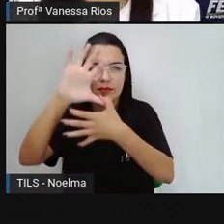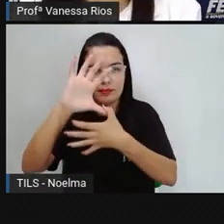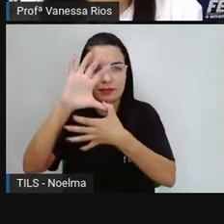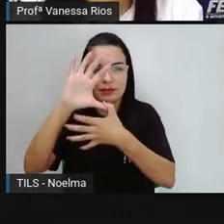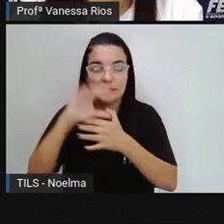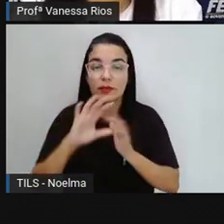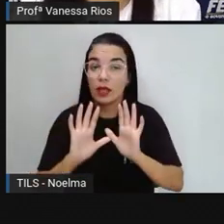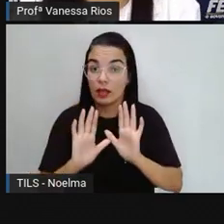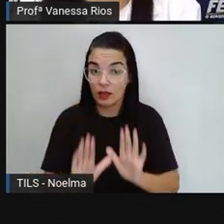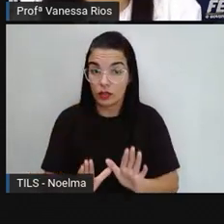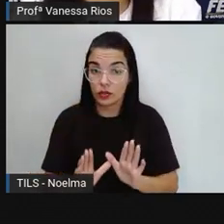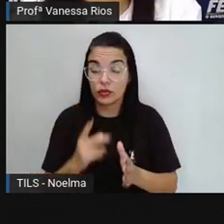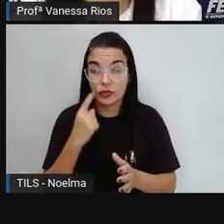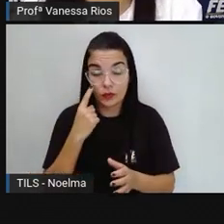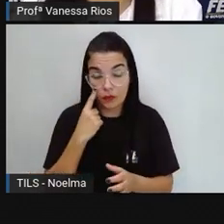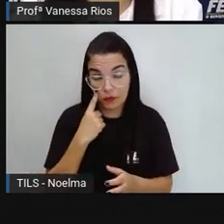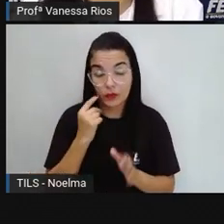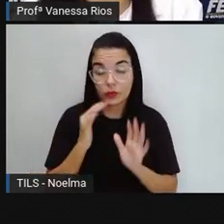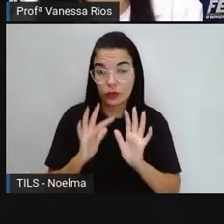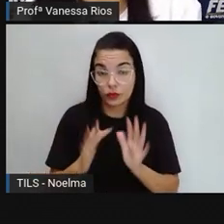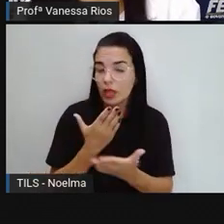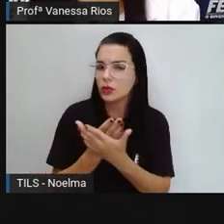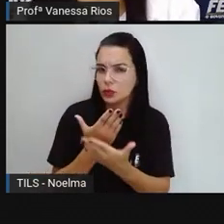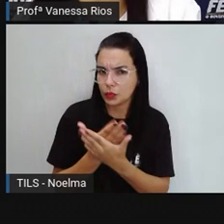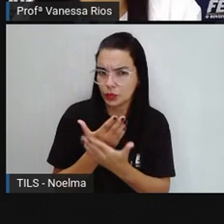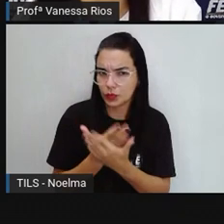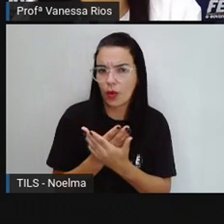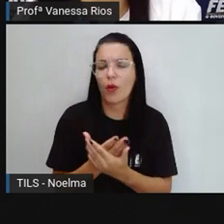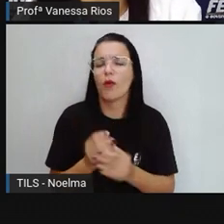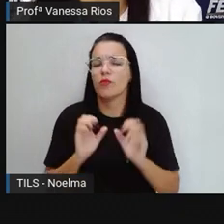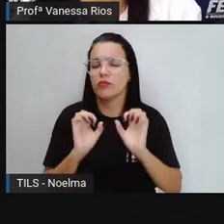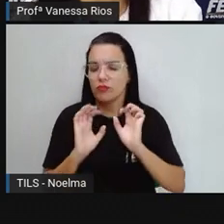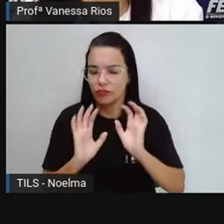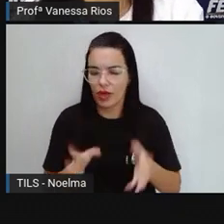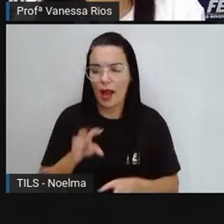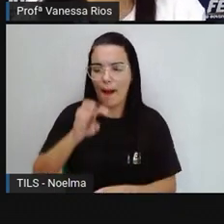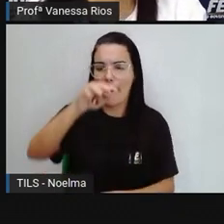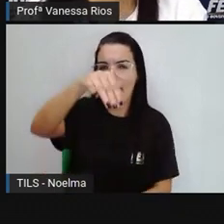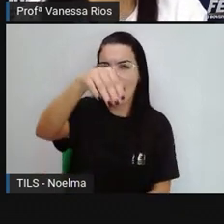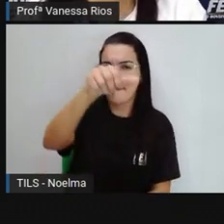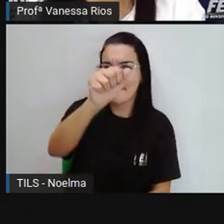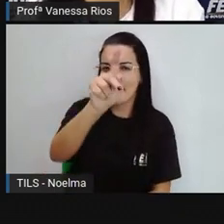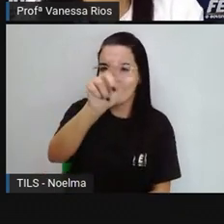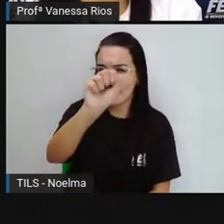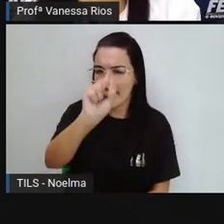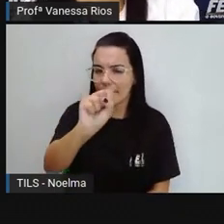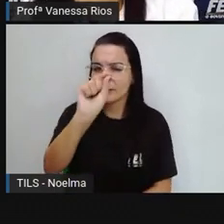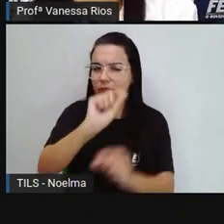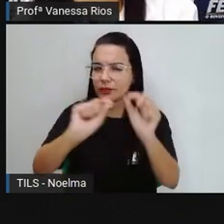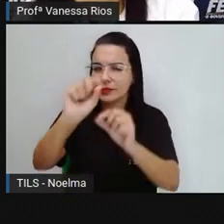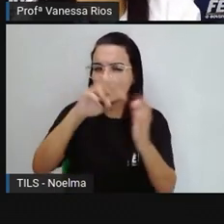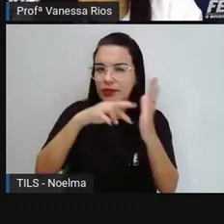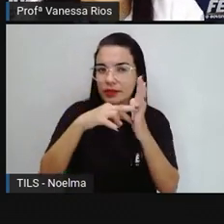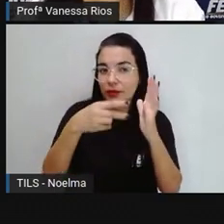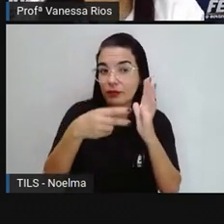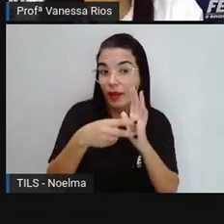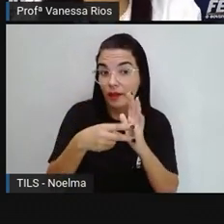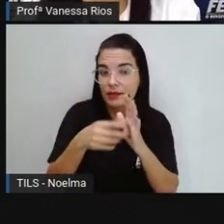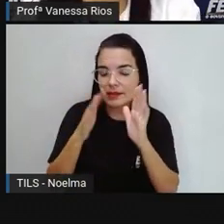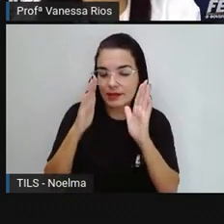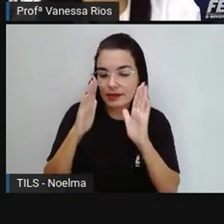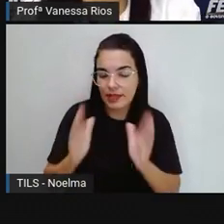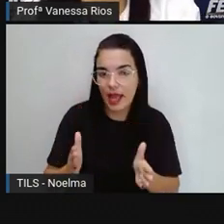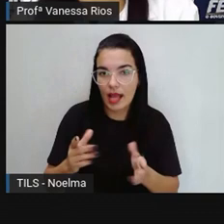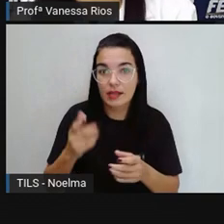nós já vimos, já falamos, estudamos sobre isso. Os mapas servem para localizar no espaço,